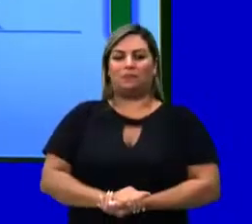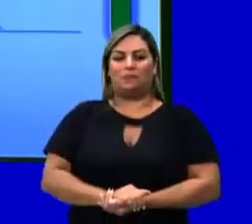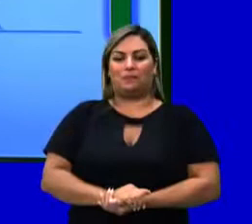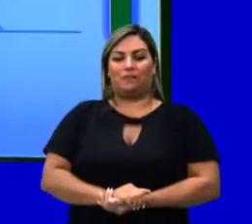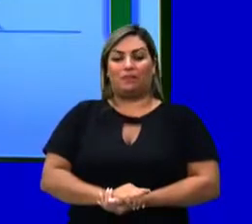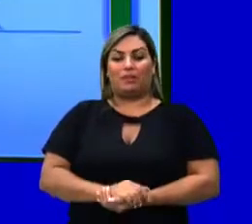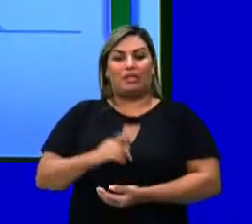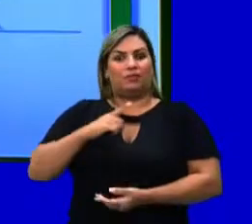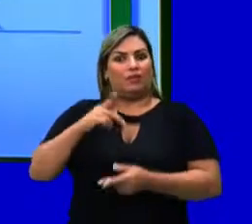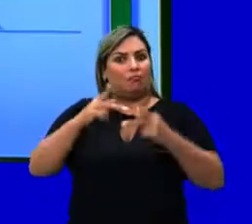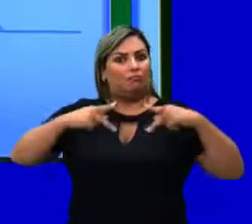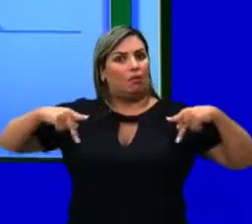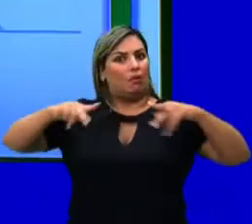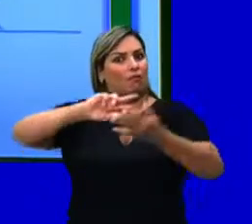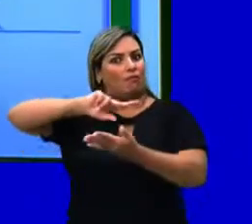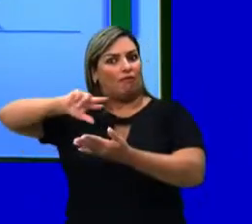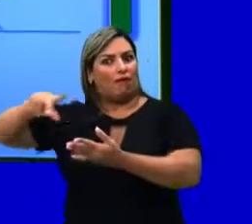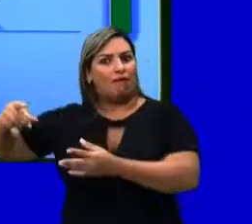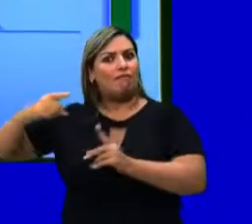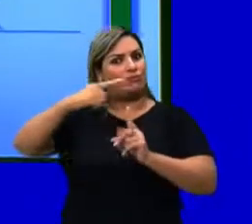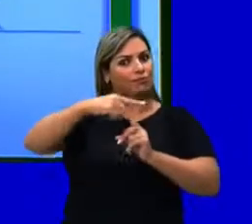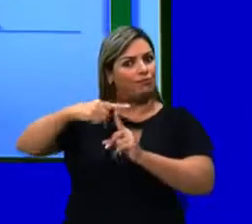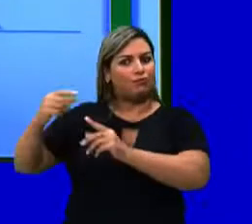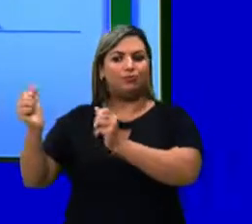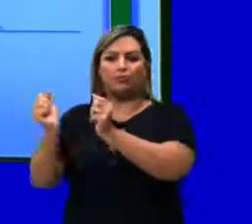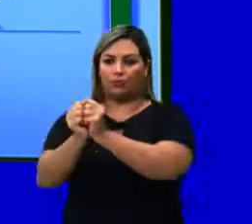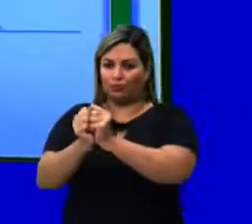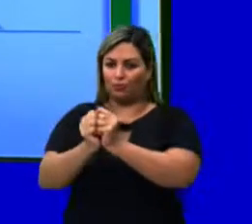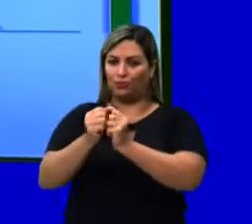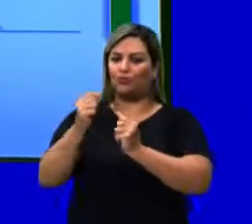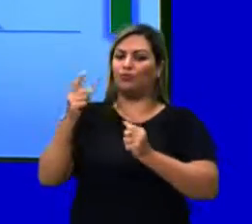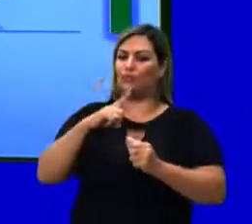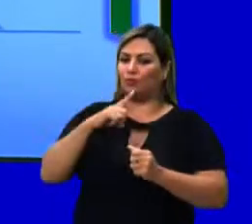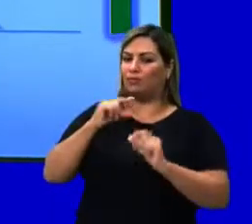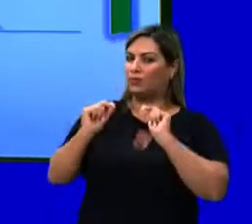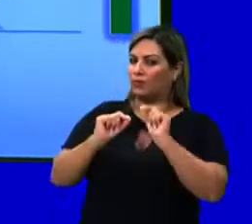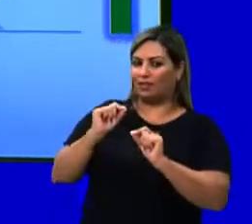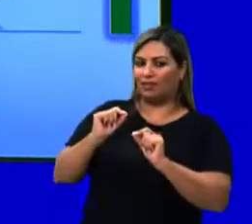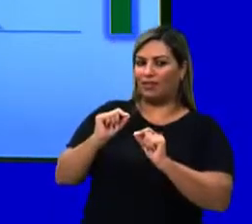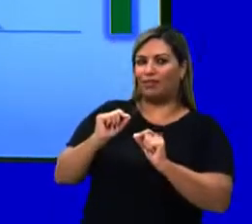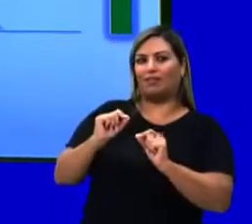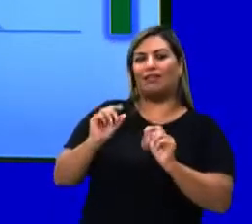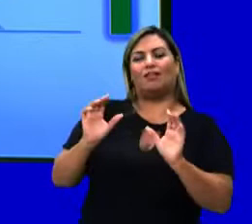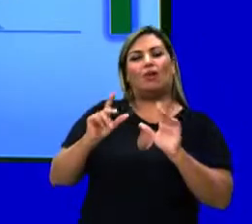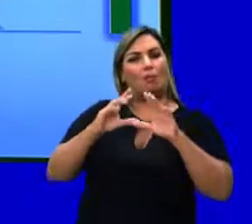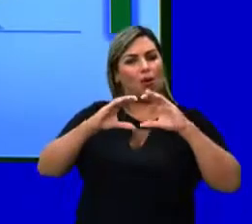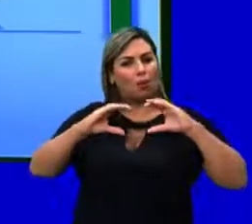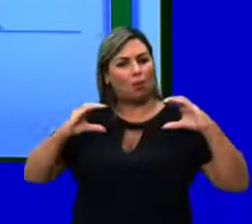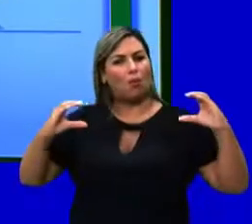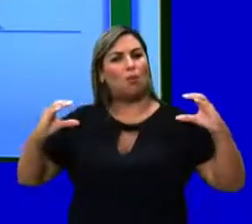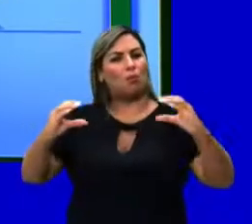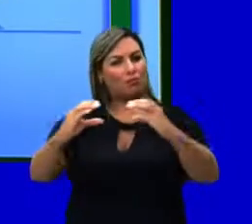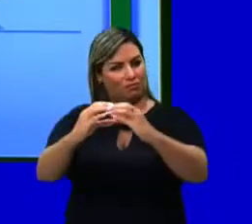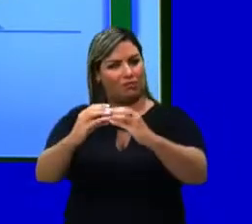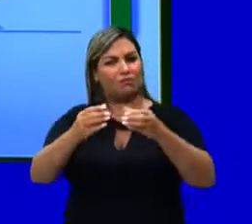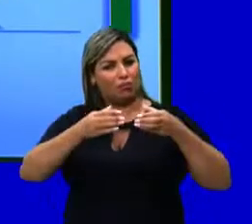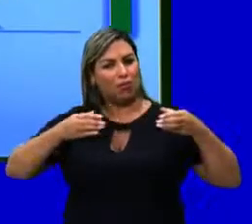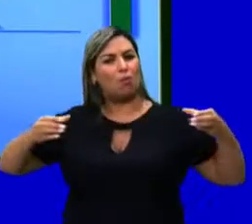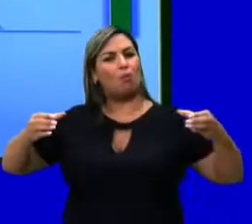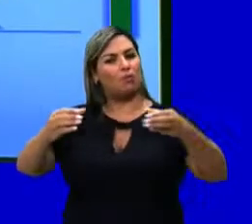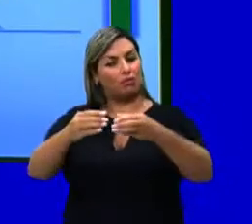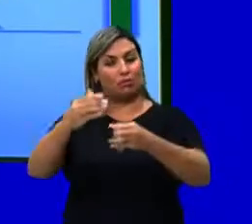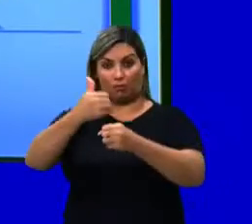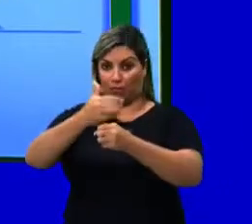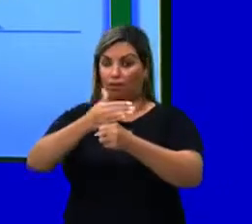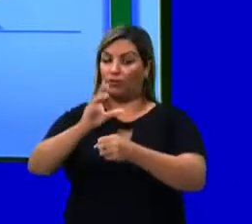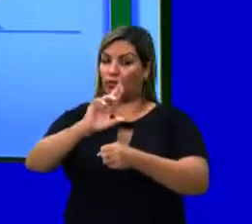várias populações biológicas ali juntas? Nós vamos ter uma comunidade biológica, que pode